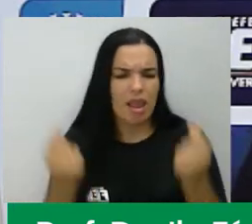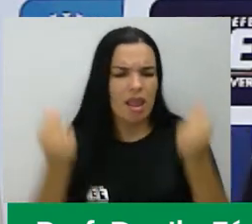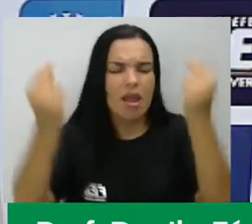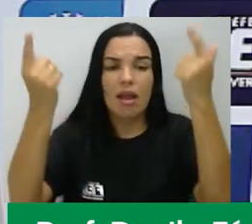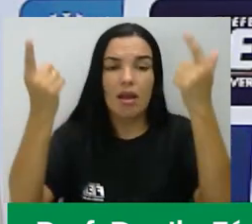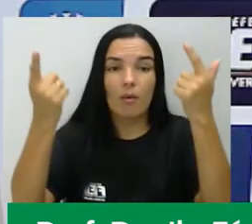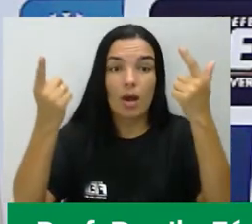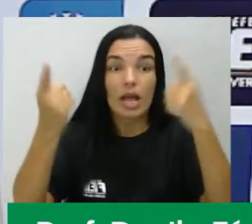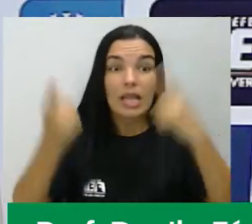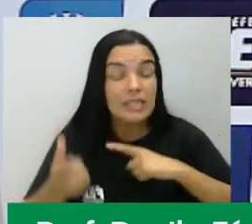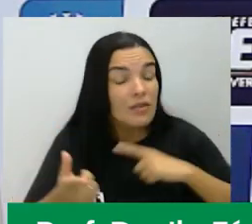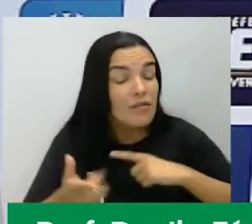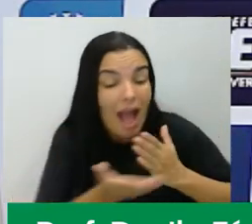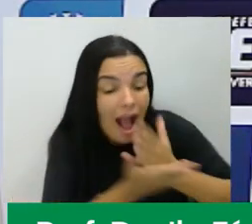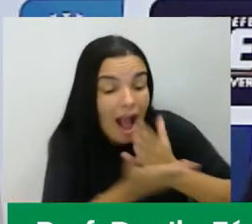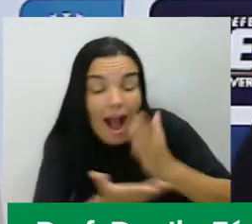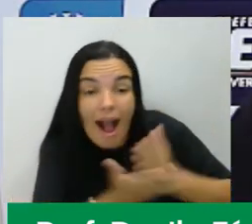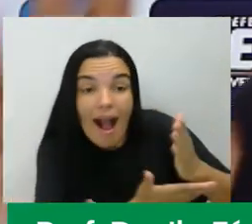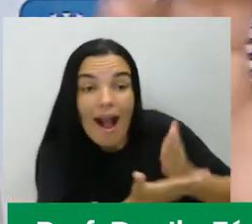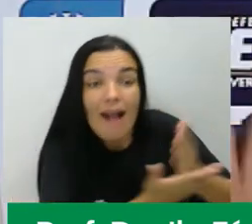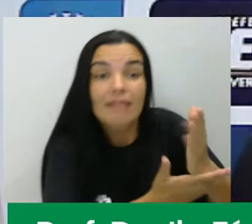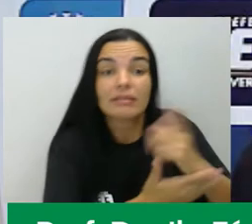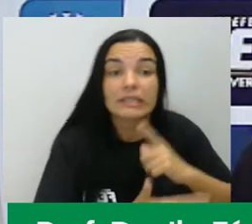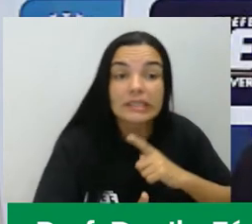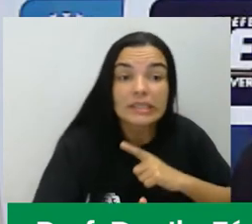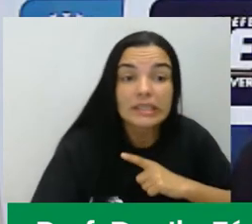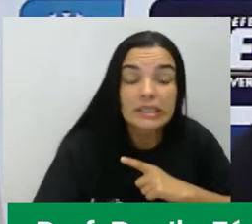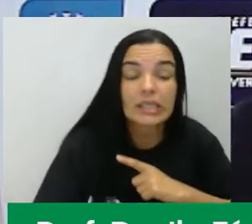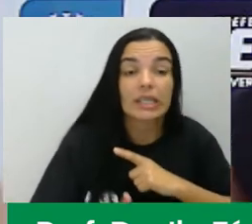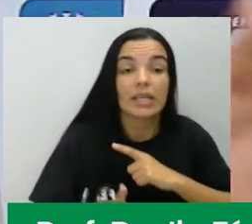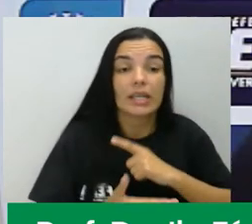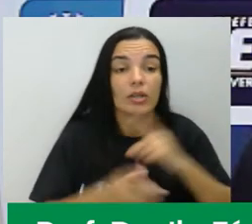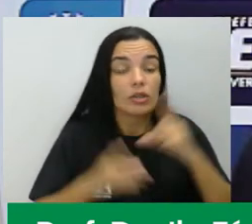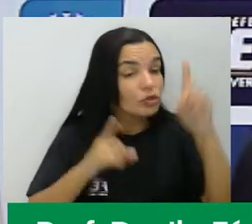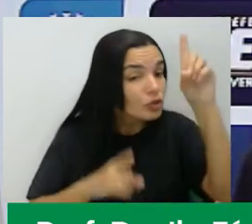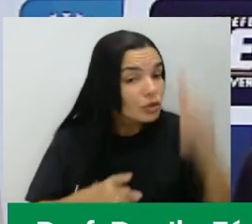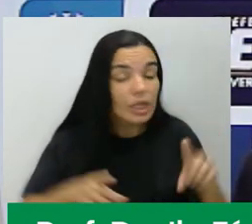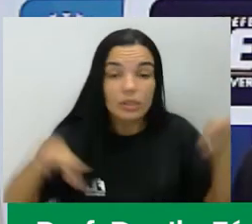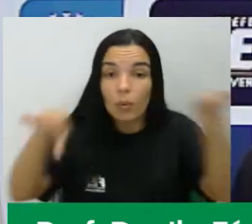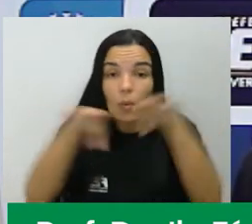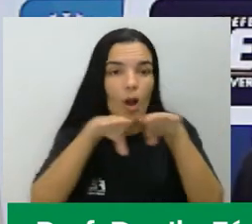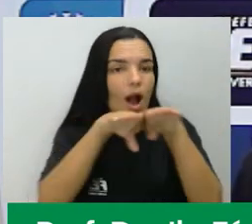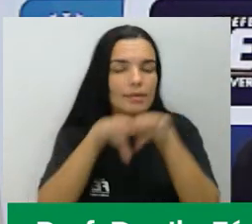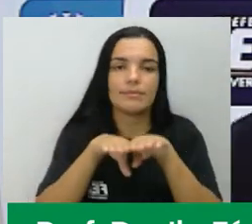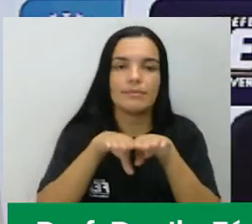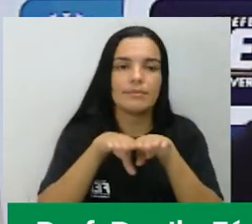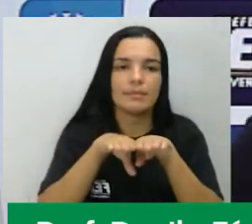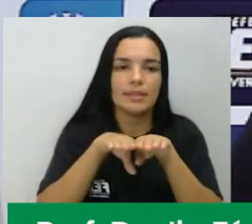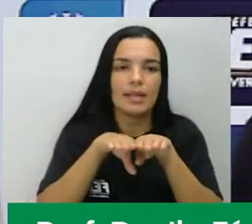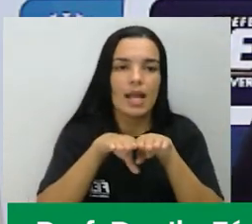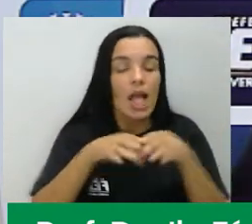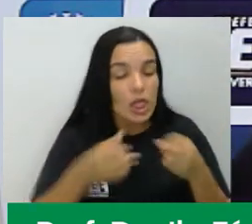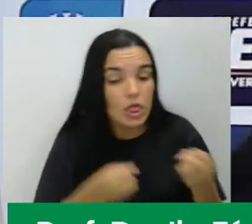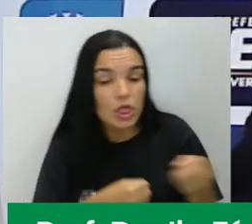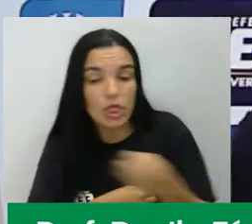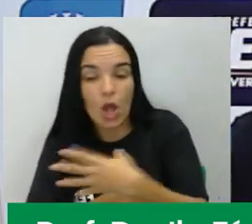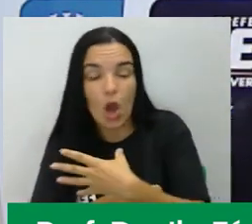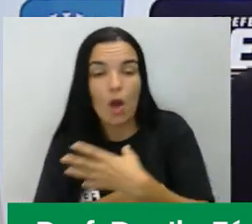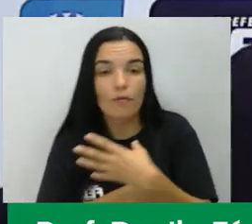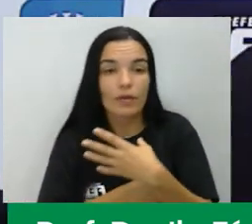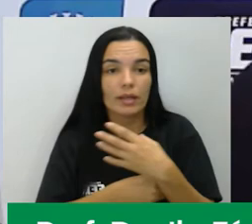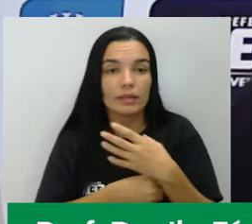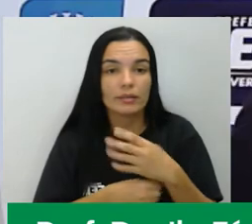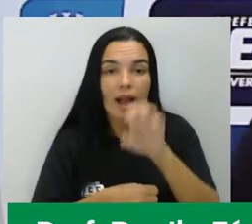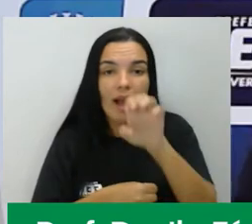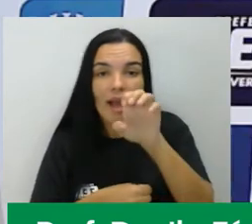E que, a partir dessa nova ordem, todos os homens fossem iguais perante a lei. Independente de você ser